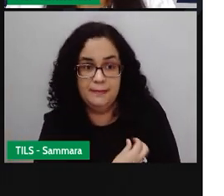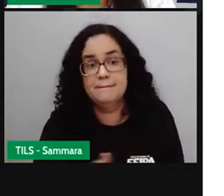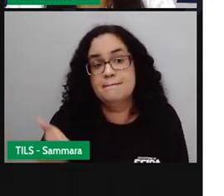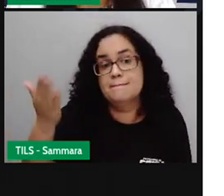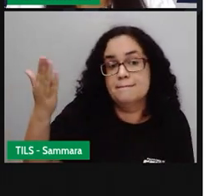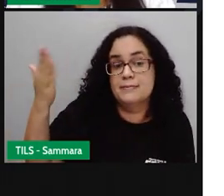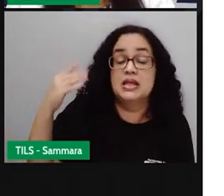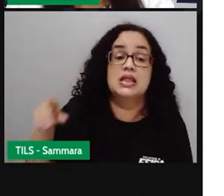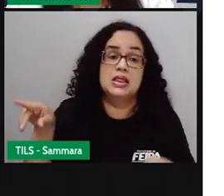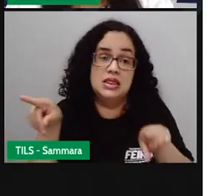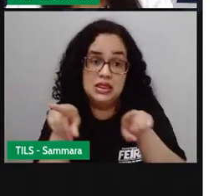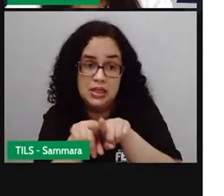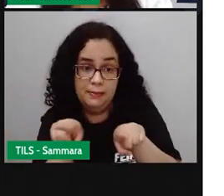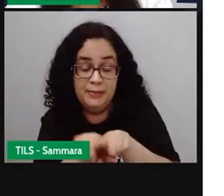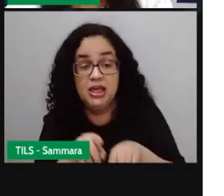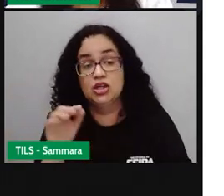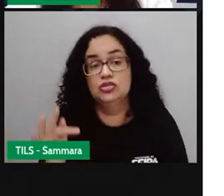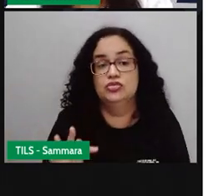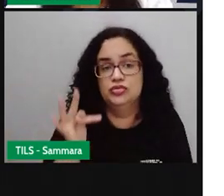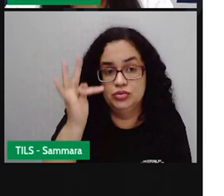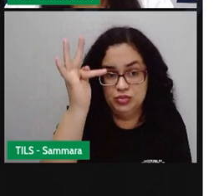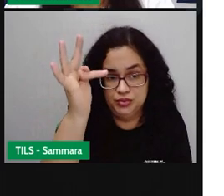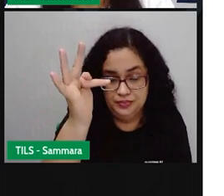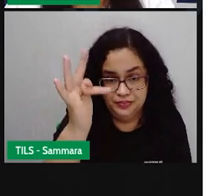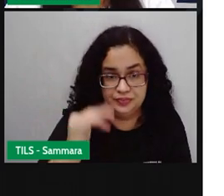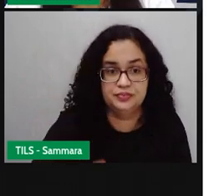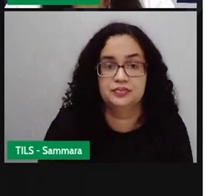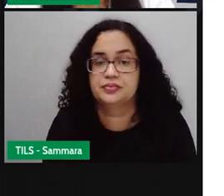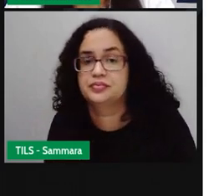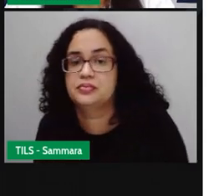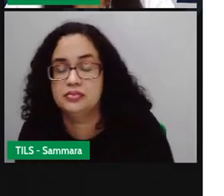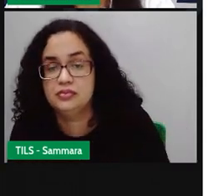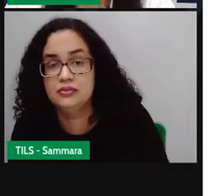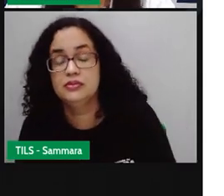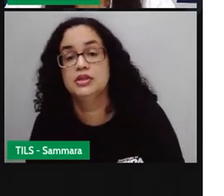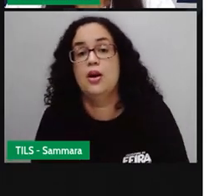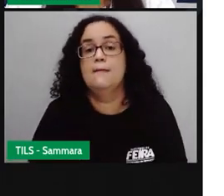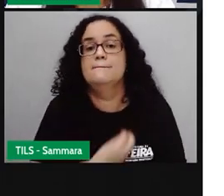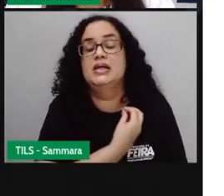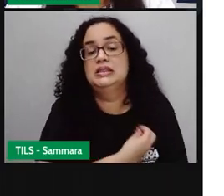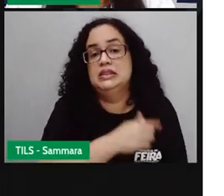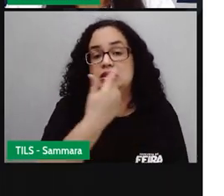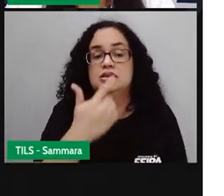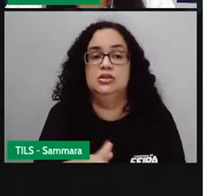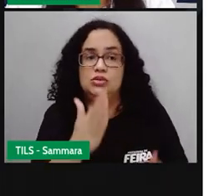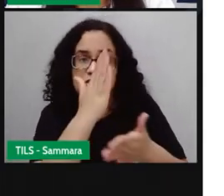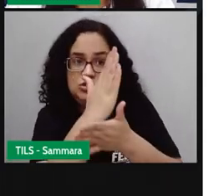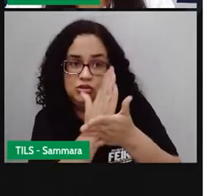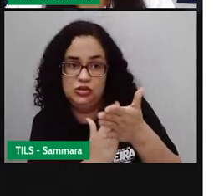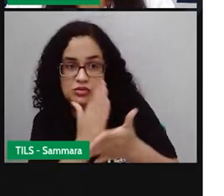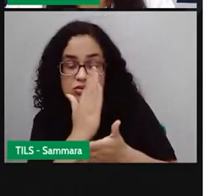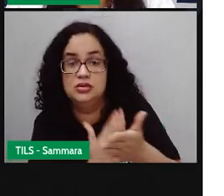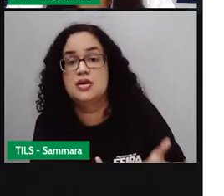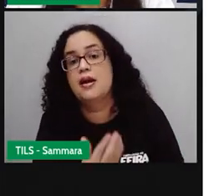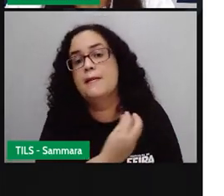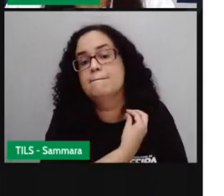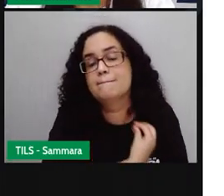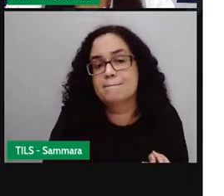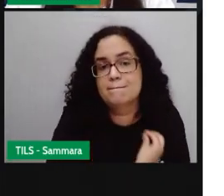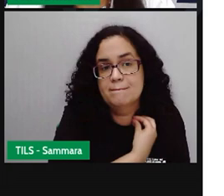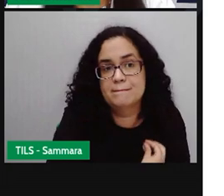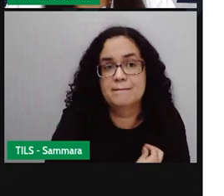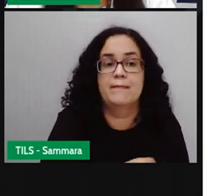passado, e tem também o futuro. No caso aí, o do presente não tem divisões, é apenas presente,